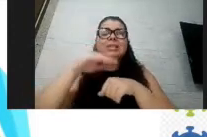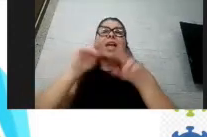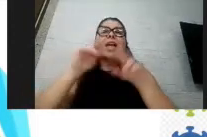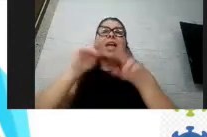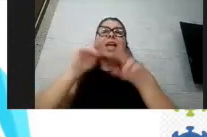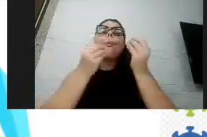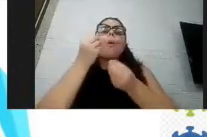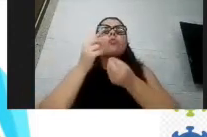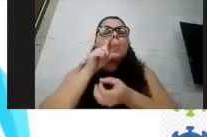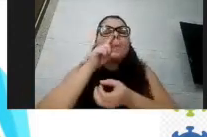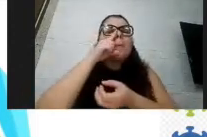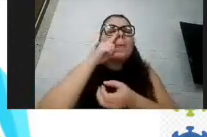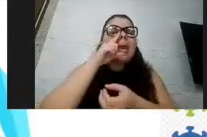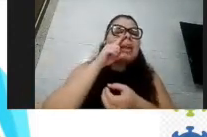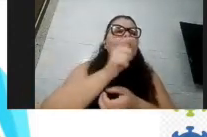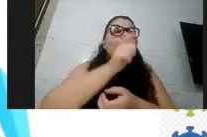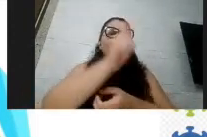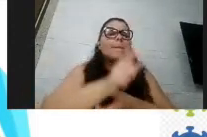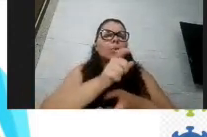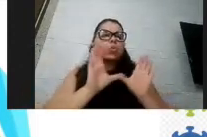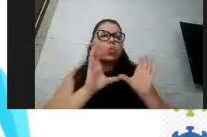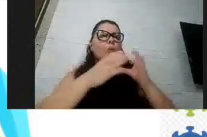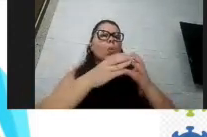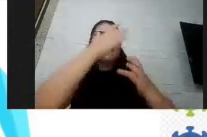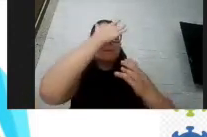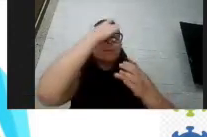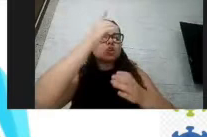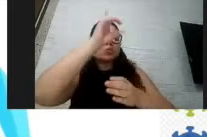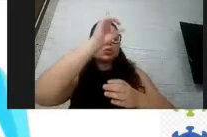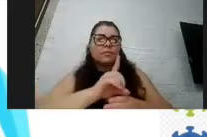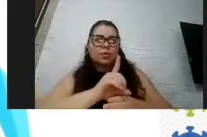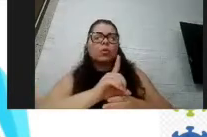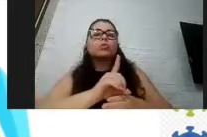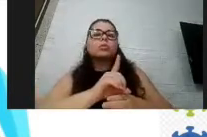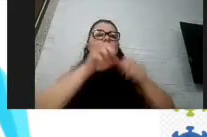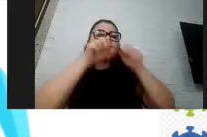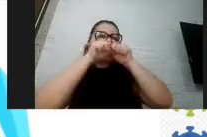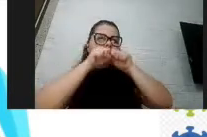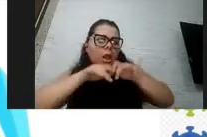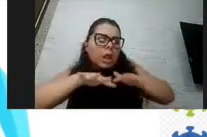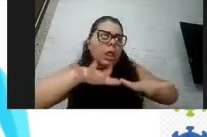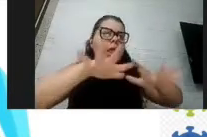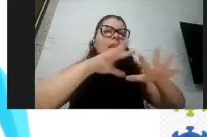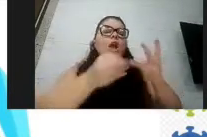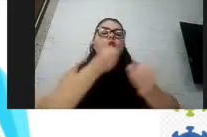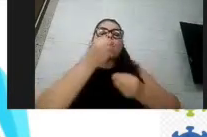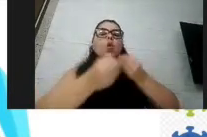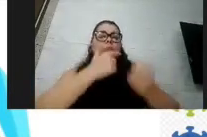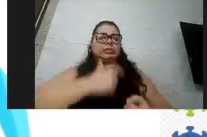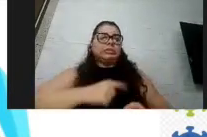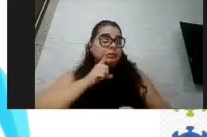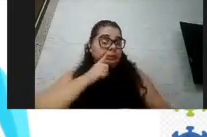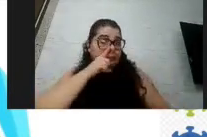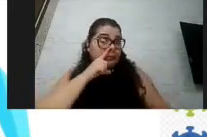com deficiência em relação à transmissão e à gravidade. as pessoas com deficiência, elas adquirem